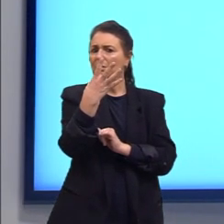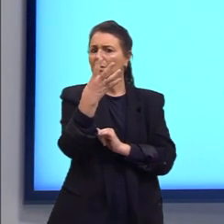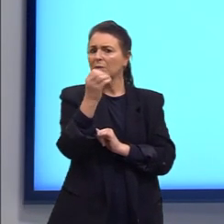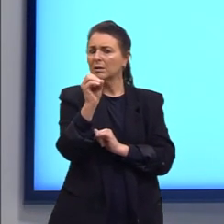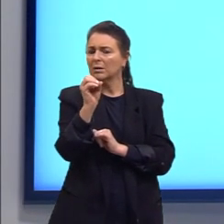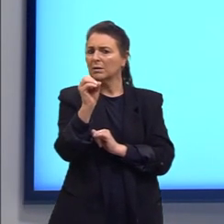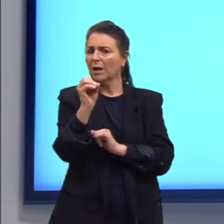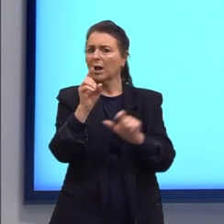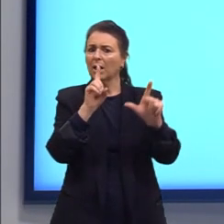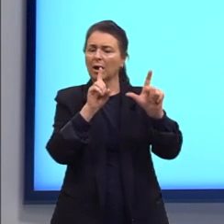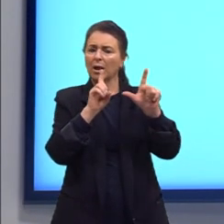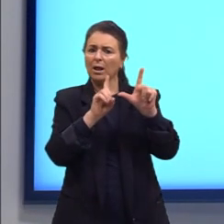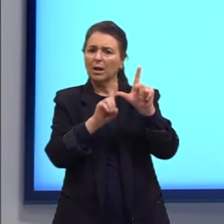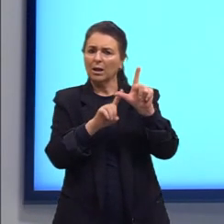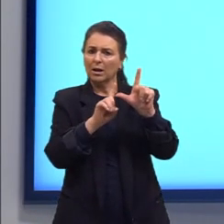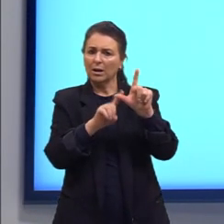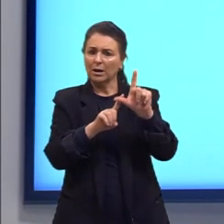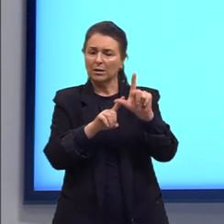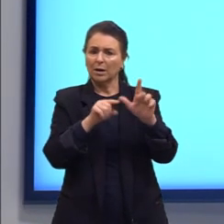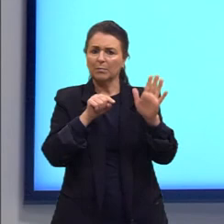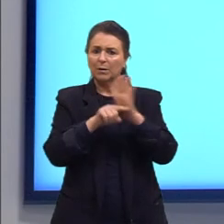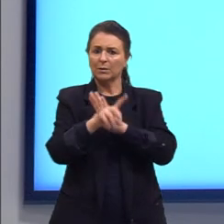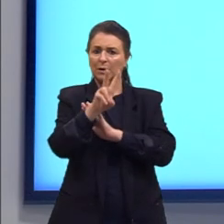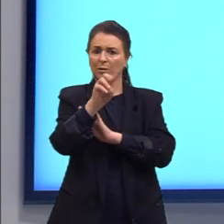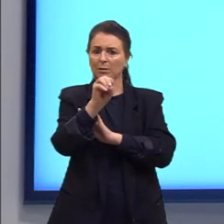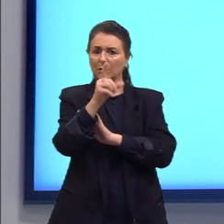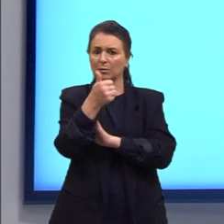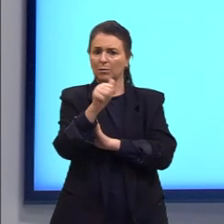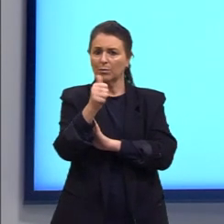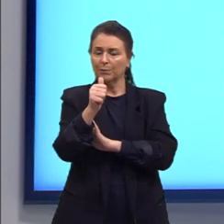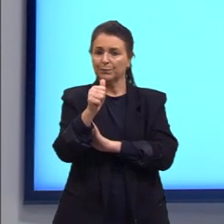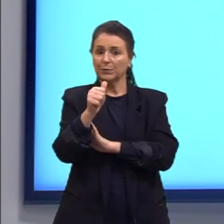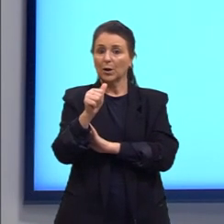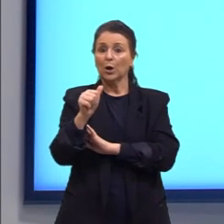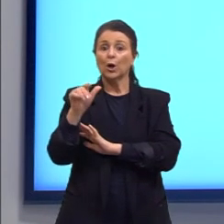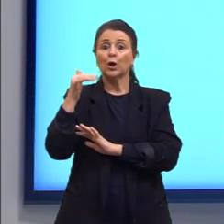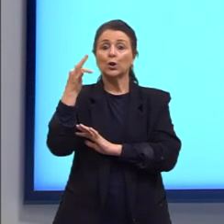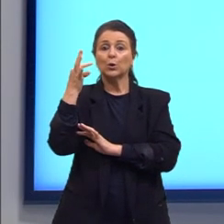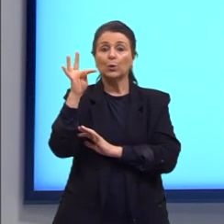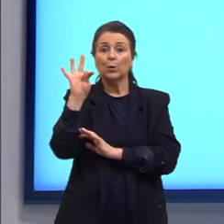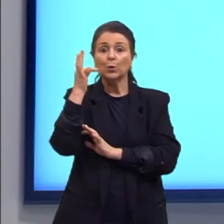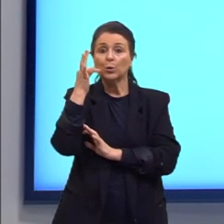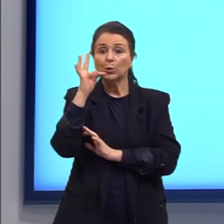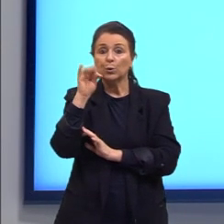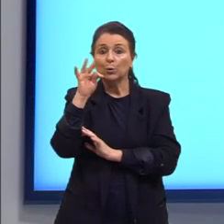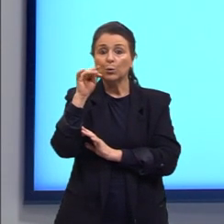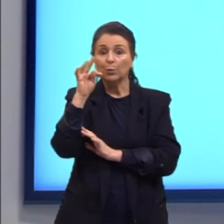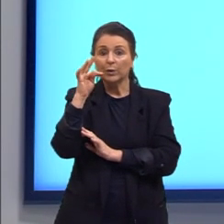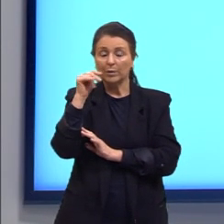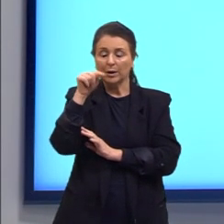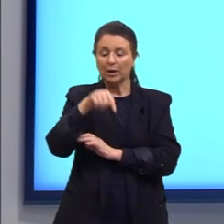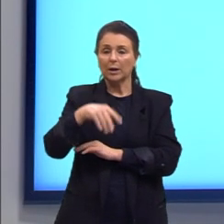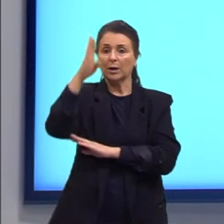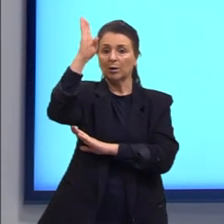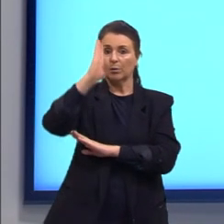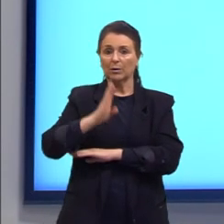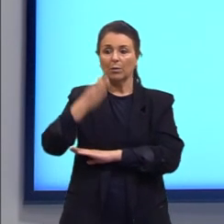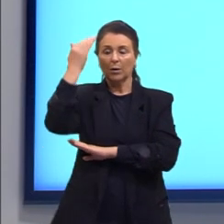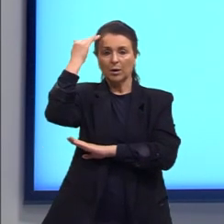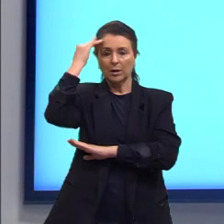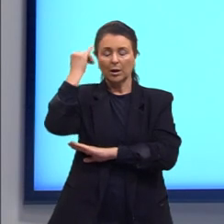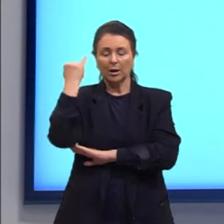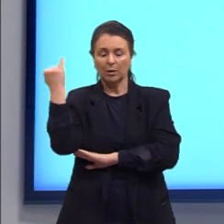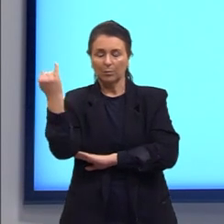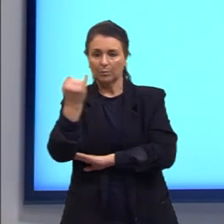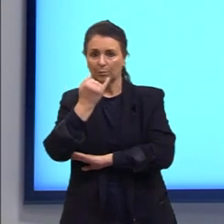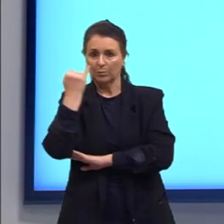2011. Sucesso do Twitter no Brasil é a oportunidade única de compreender a importância